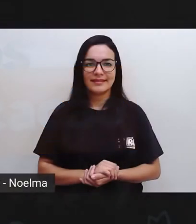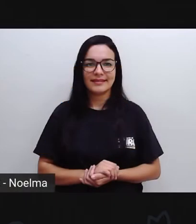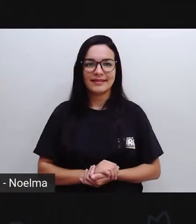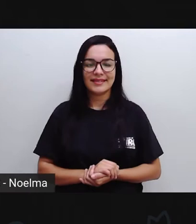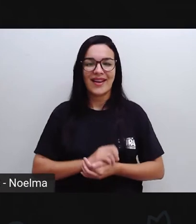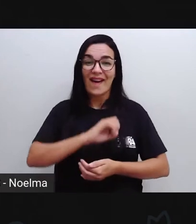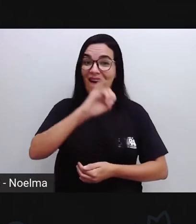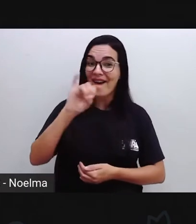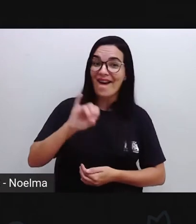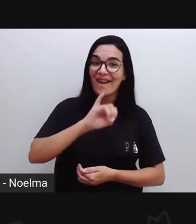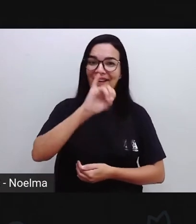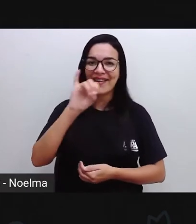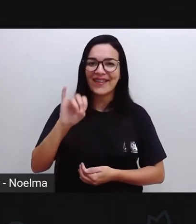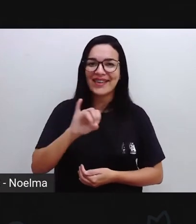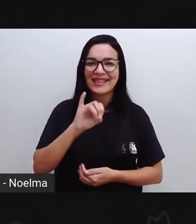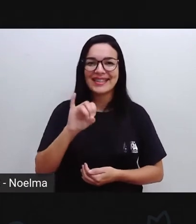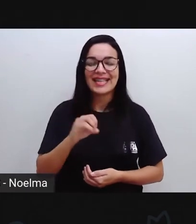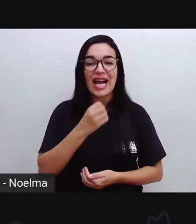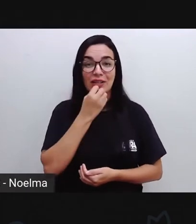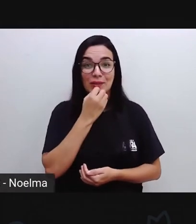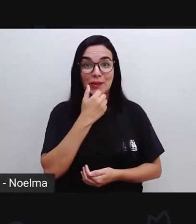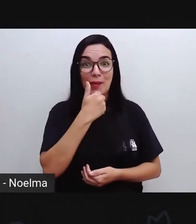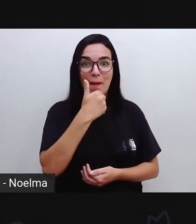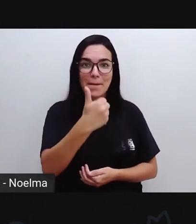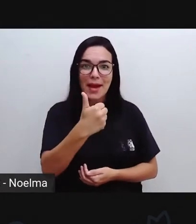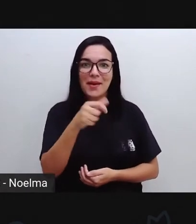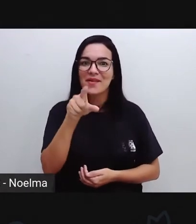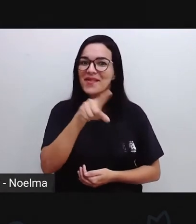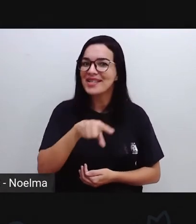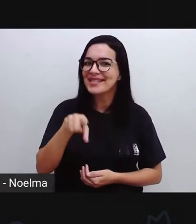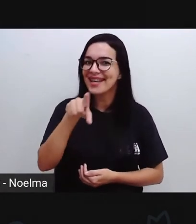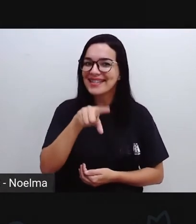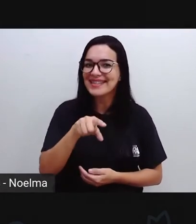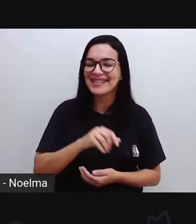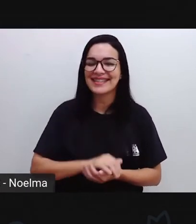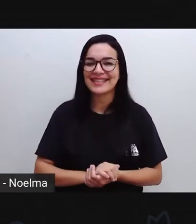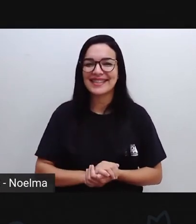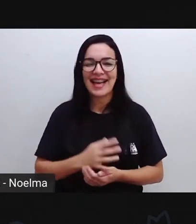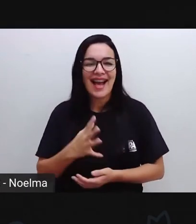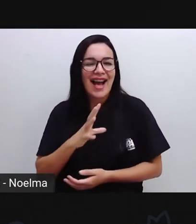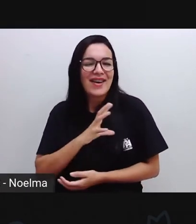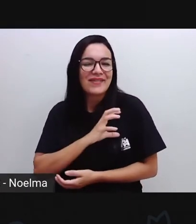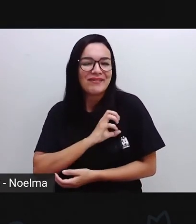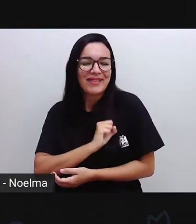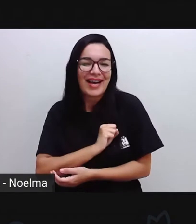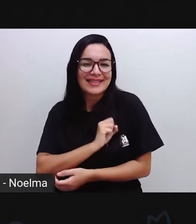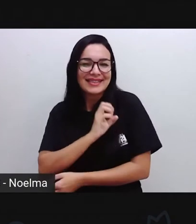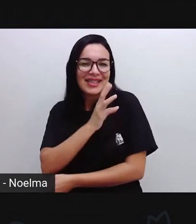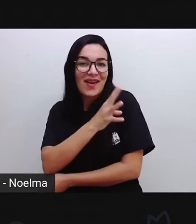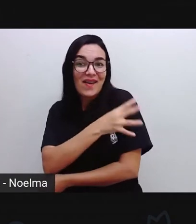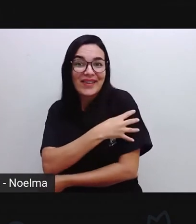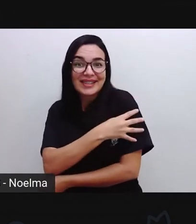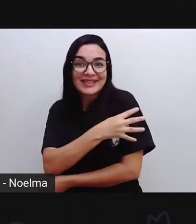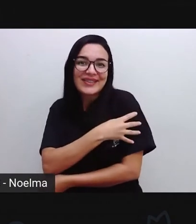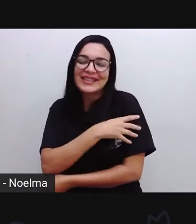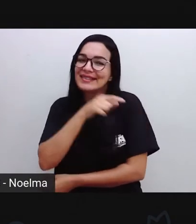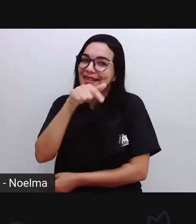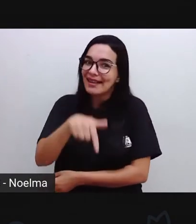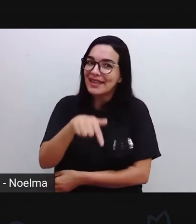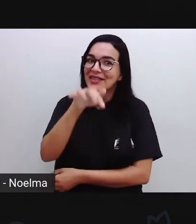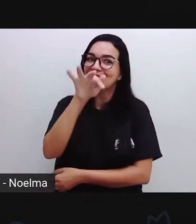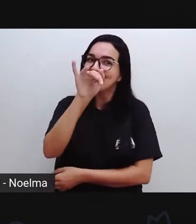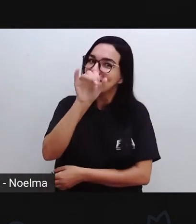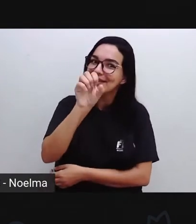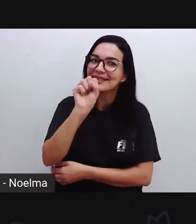Olá, amores! E aí, tudo bem com vocês? Nossos queridos e amados quartos anos da